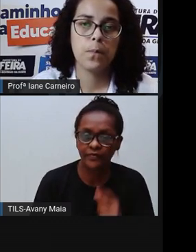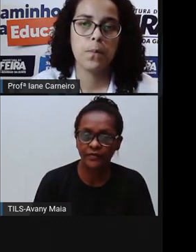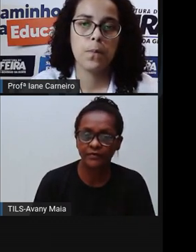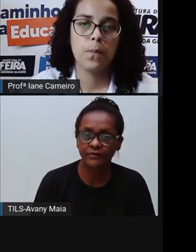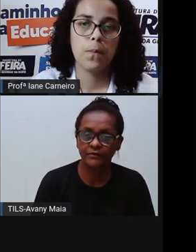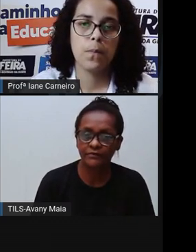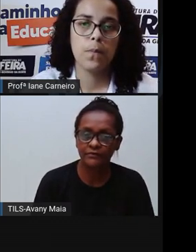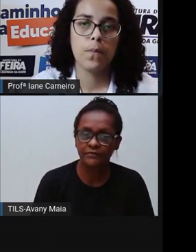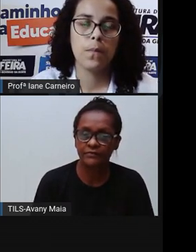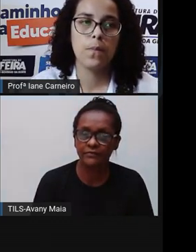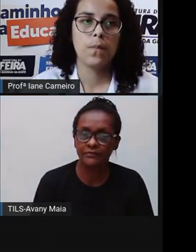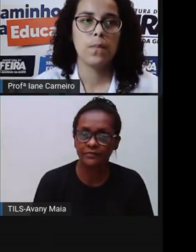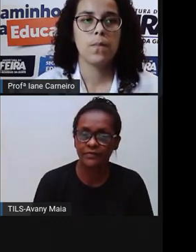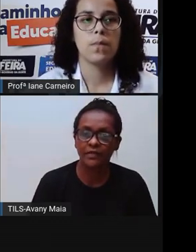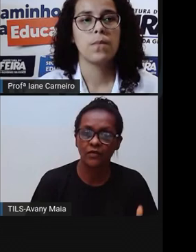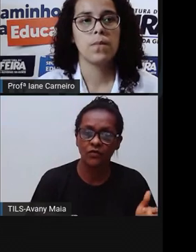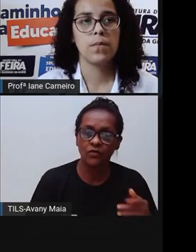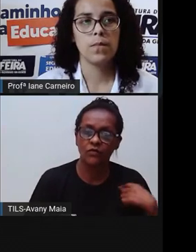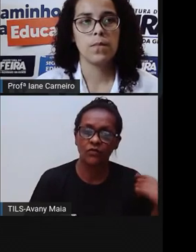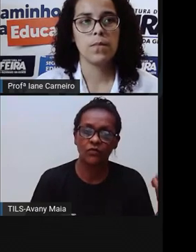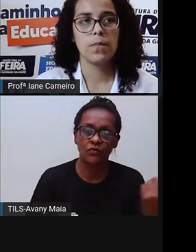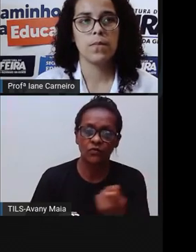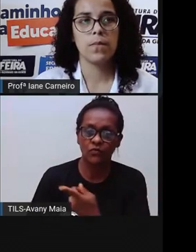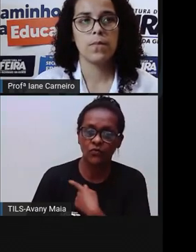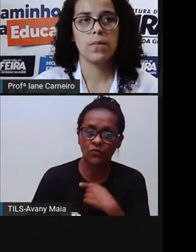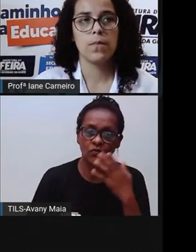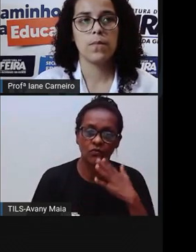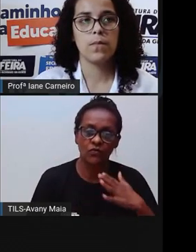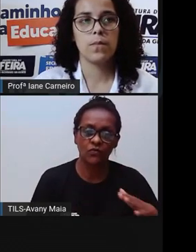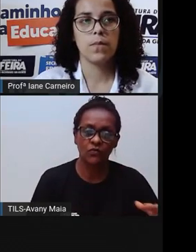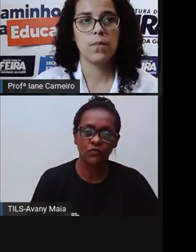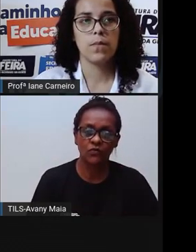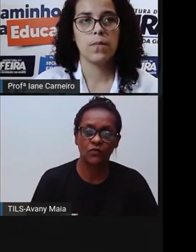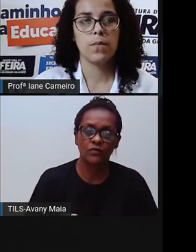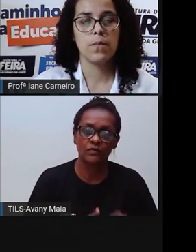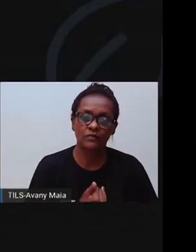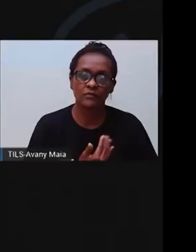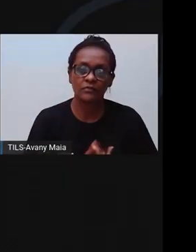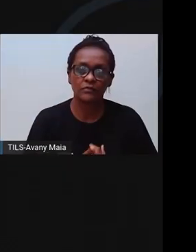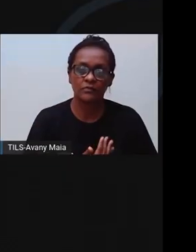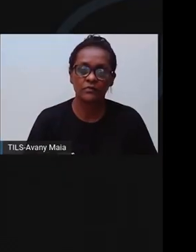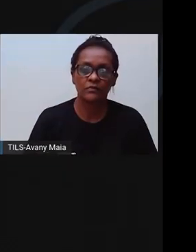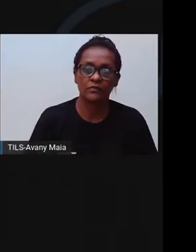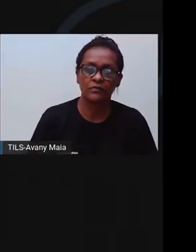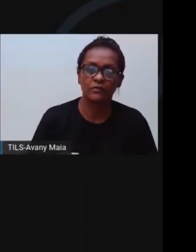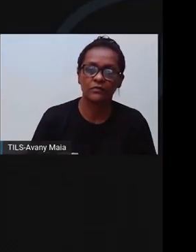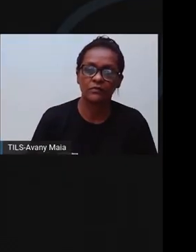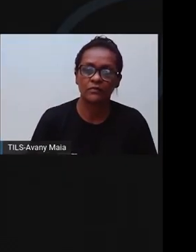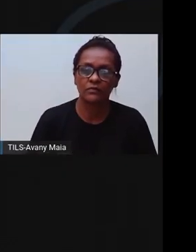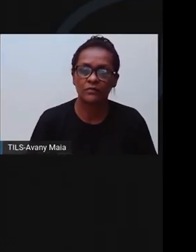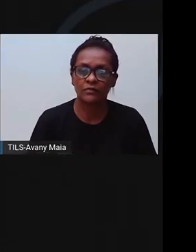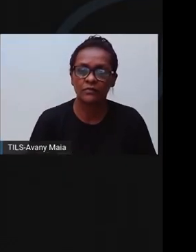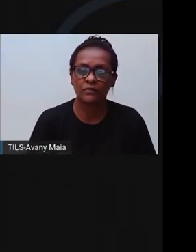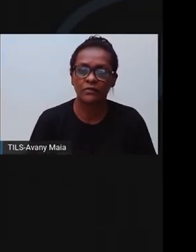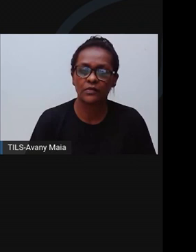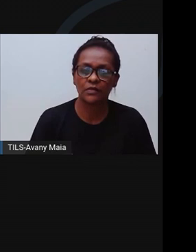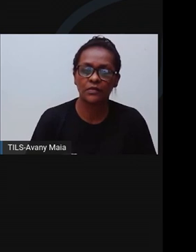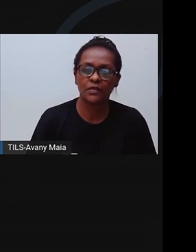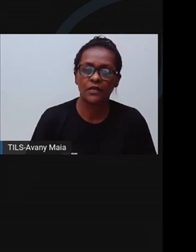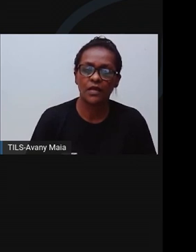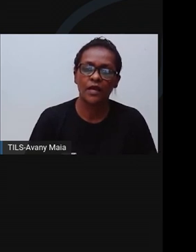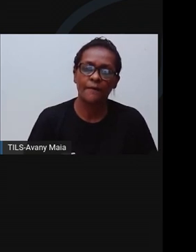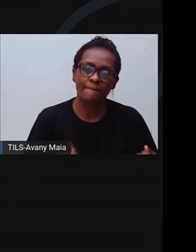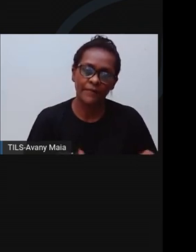Hoje, somos crianças. Amanhã, adolescente. E num pescar de olhos, adultos. Eternos,